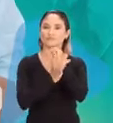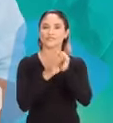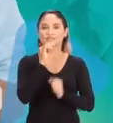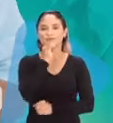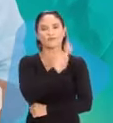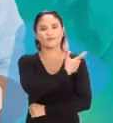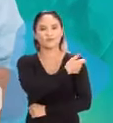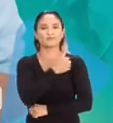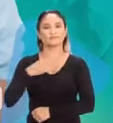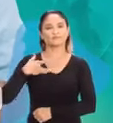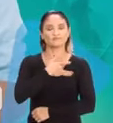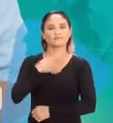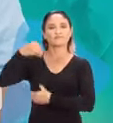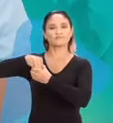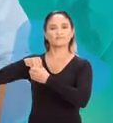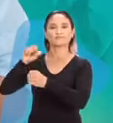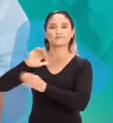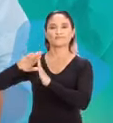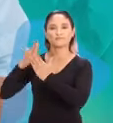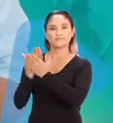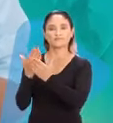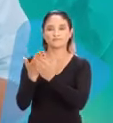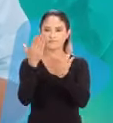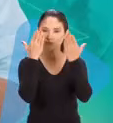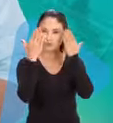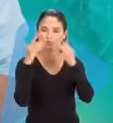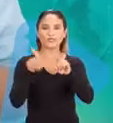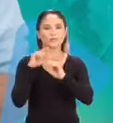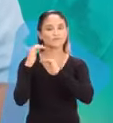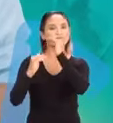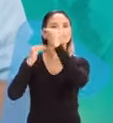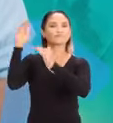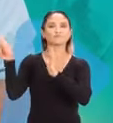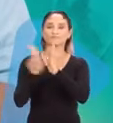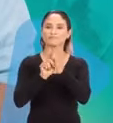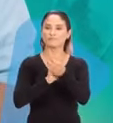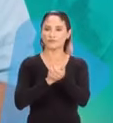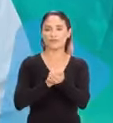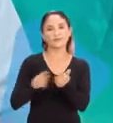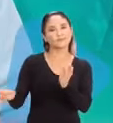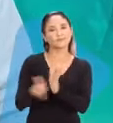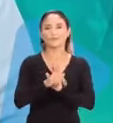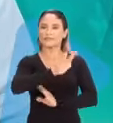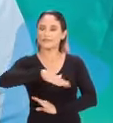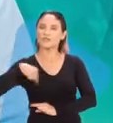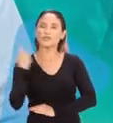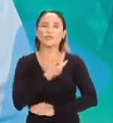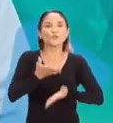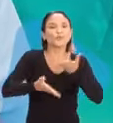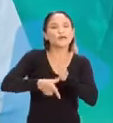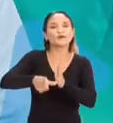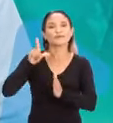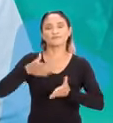os programas de vacinação e a saúde na escola. Desde o acompanhamento psicológico ao desenvolvimento adequado da criança. Nós cuidamos da